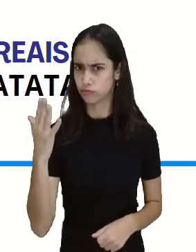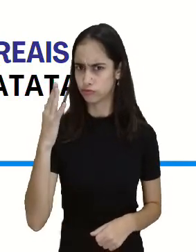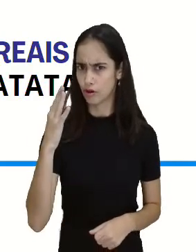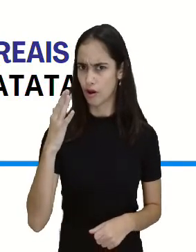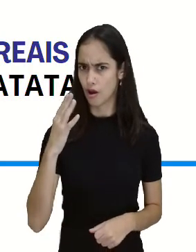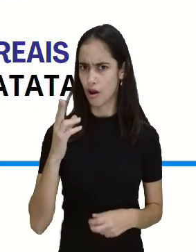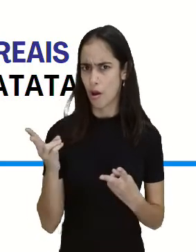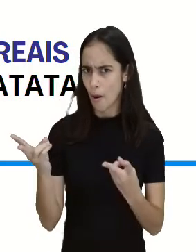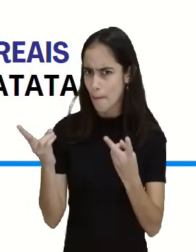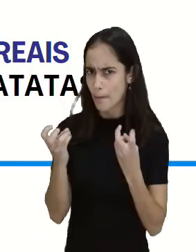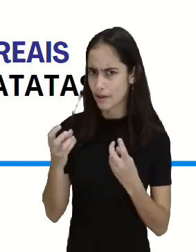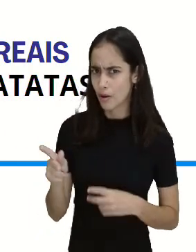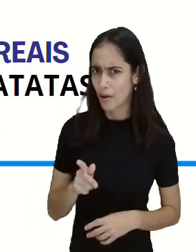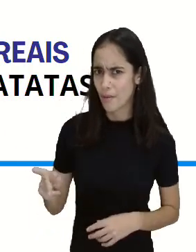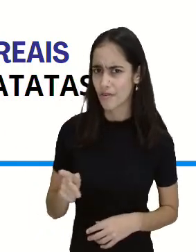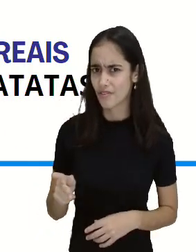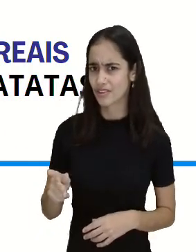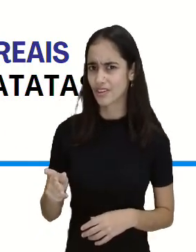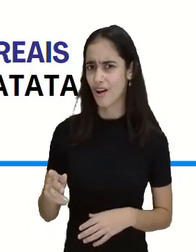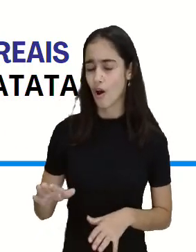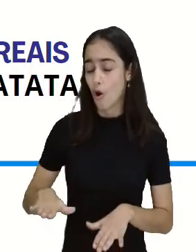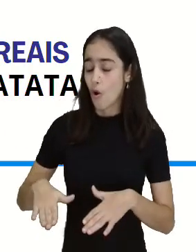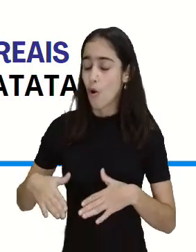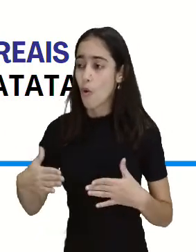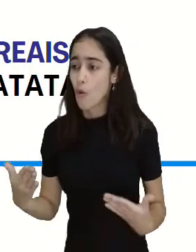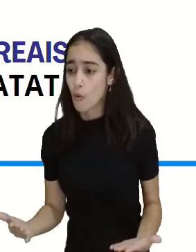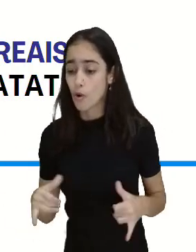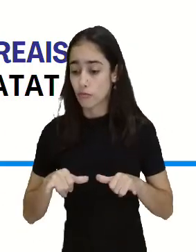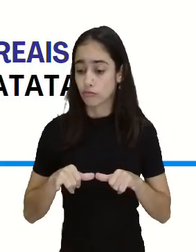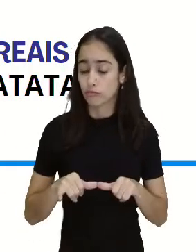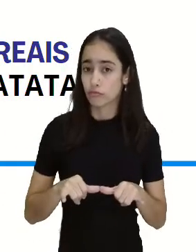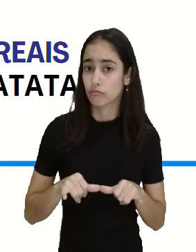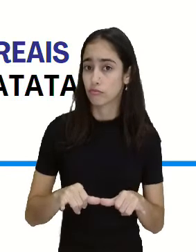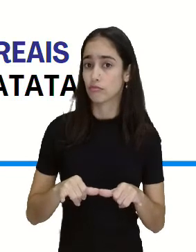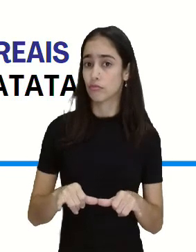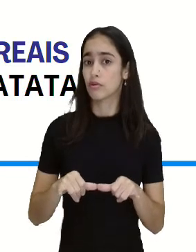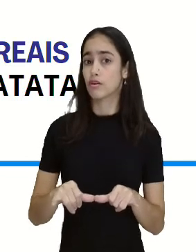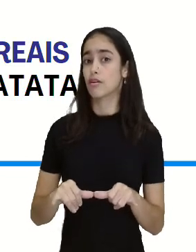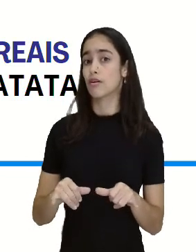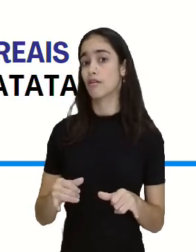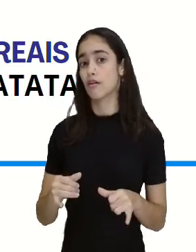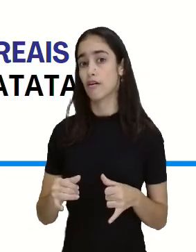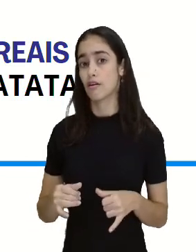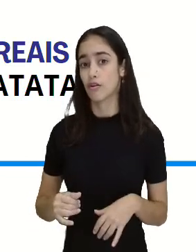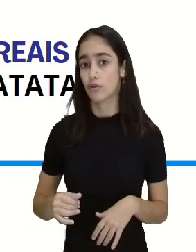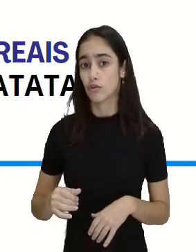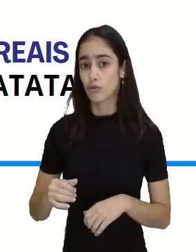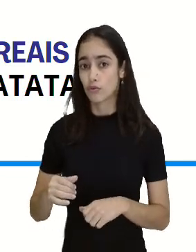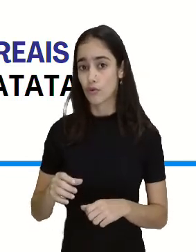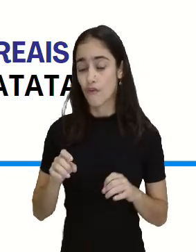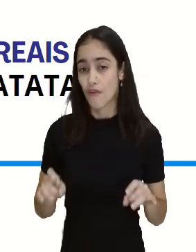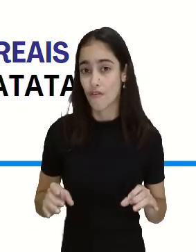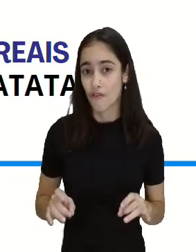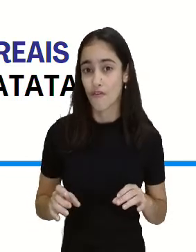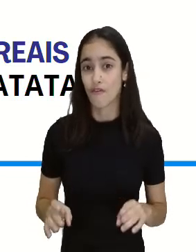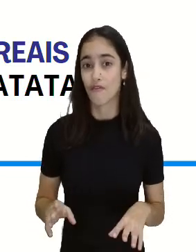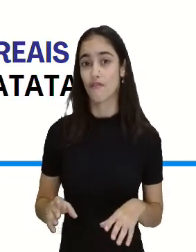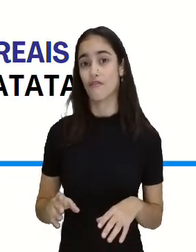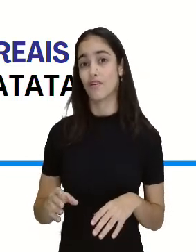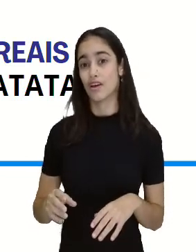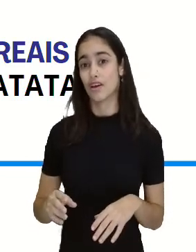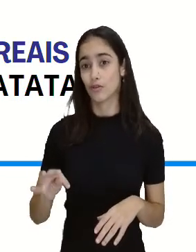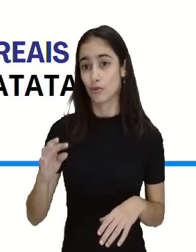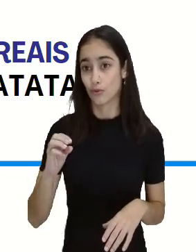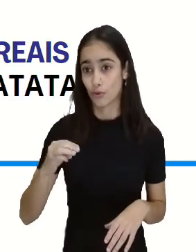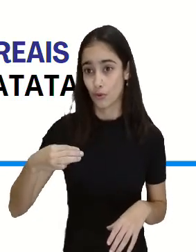monetários? Onde é que o mercado... Qual o mercado que está sendo vendido o tomate mais caro? Onde está mais caro